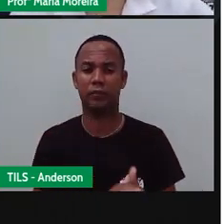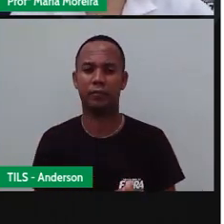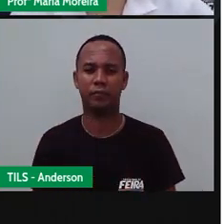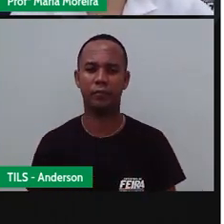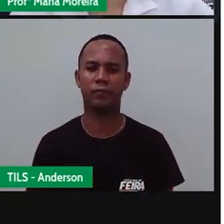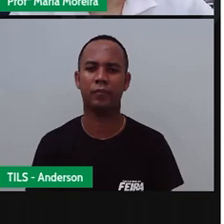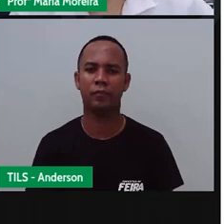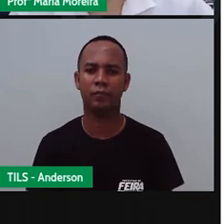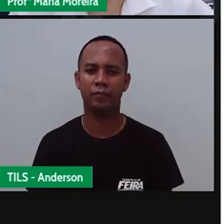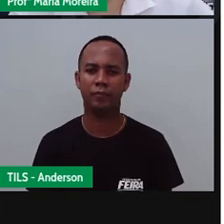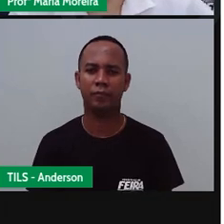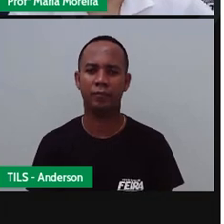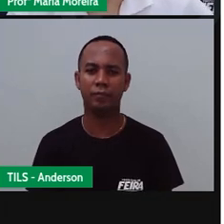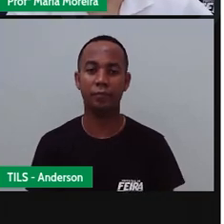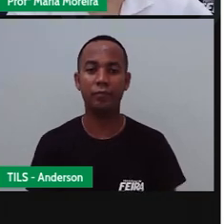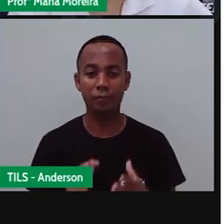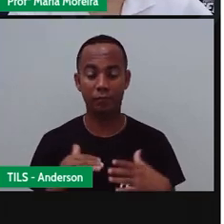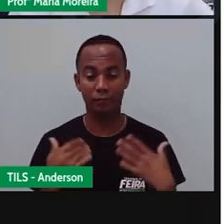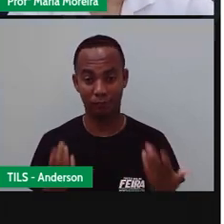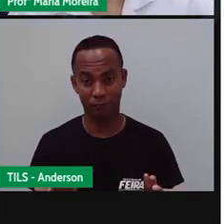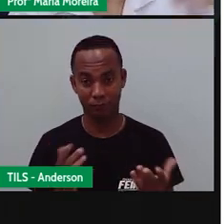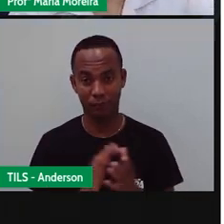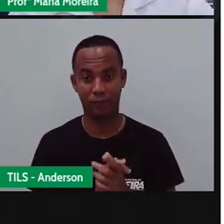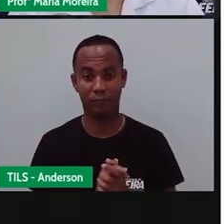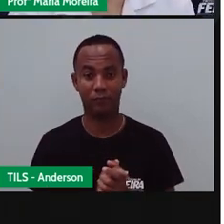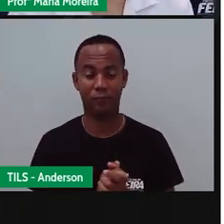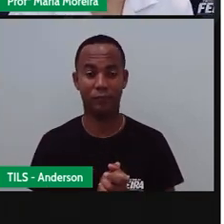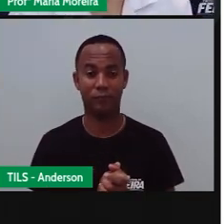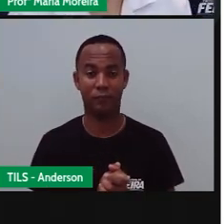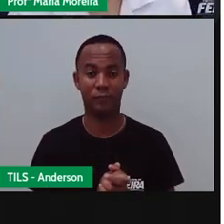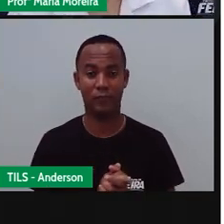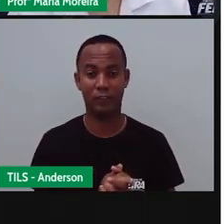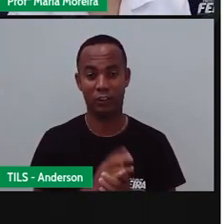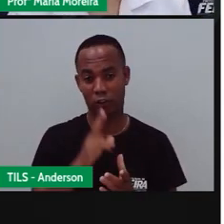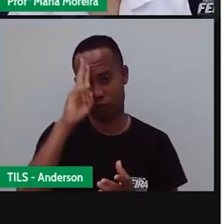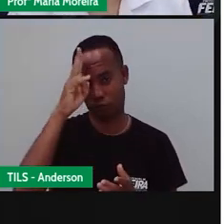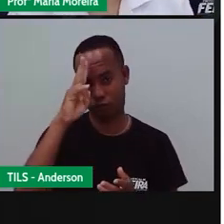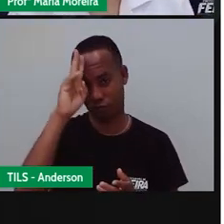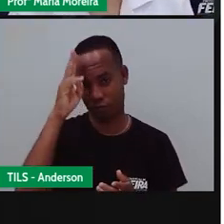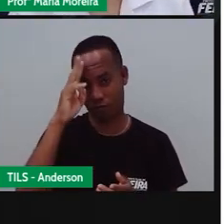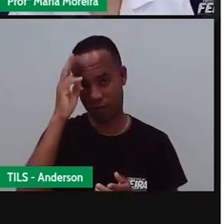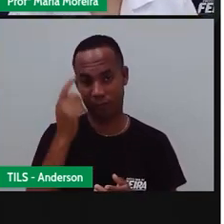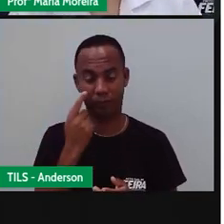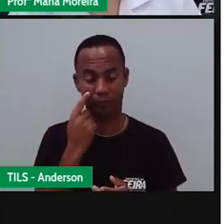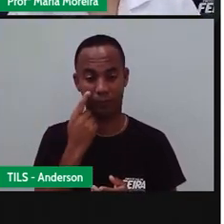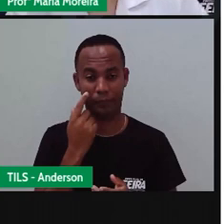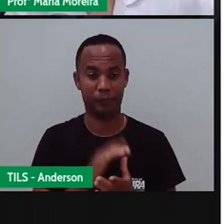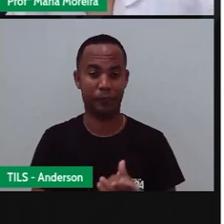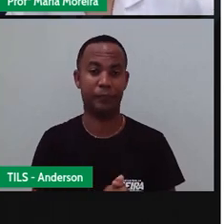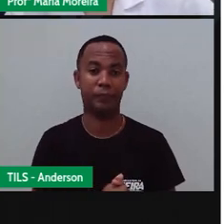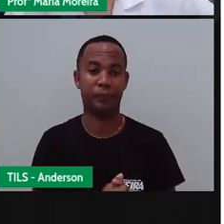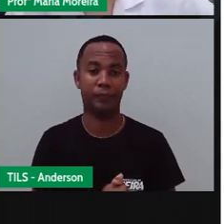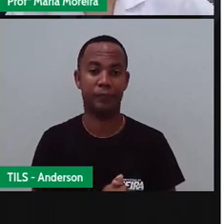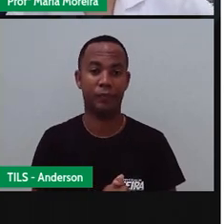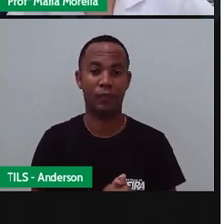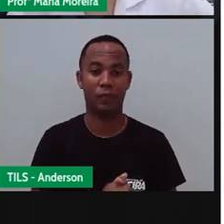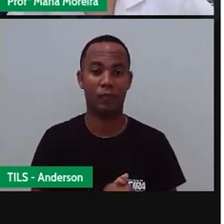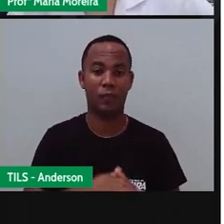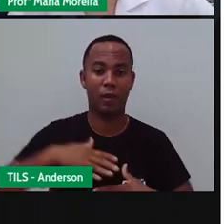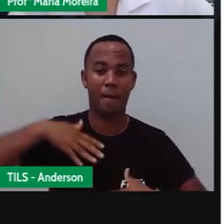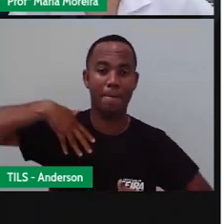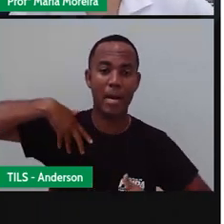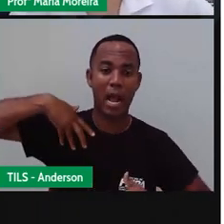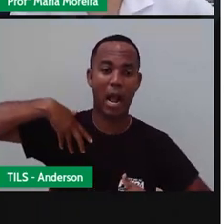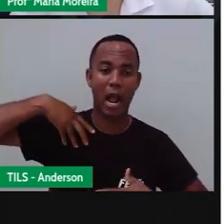Então Anderson Lá vem História Bom O macaco